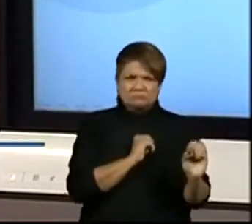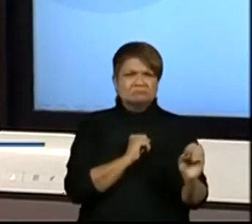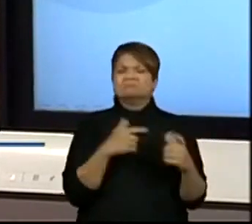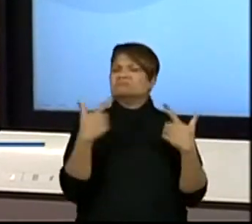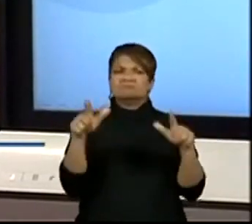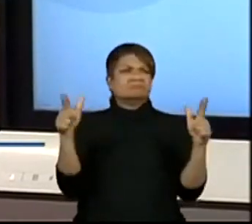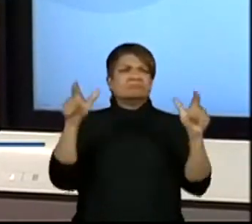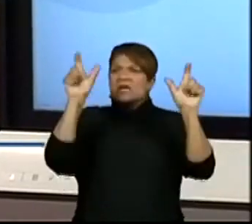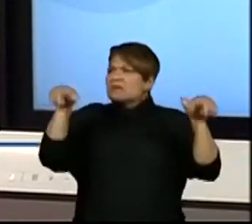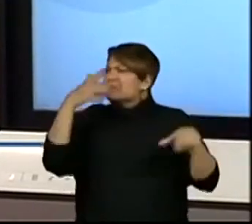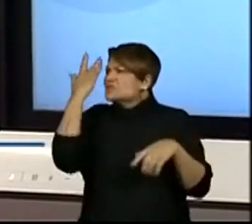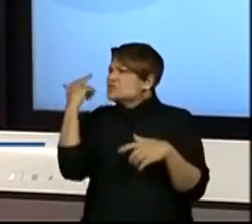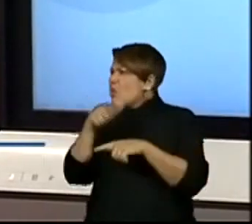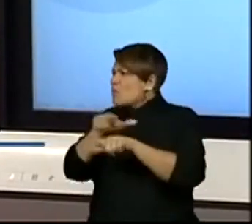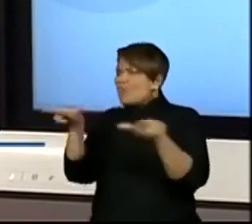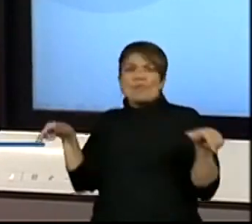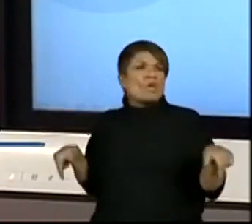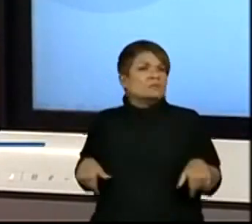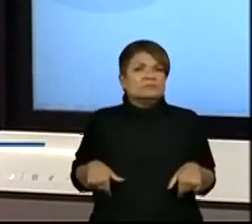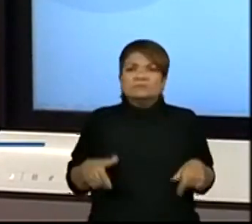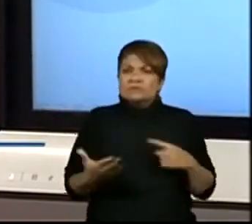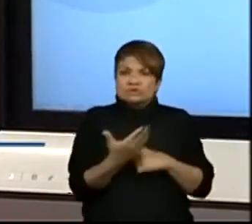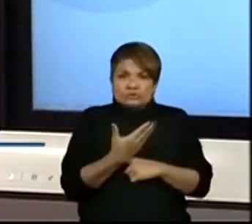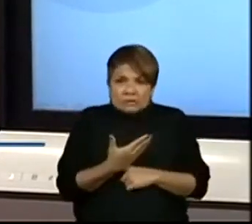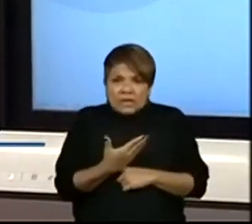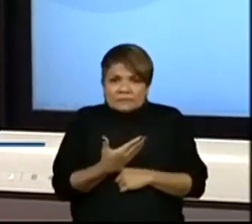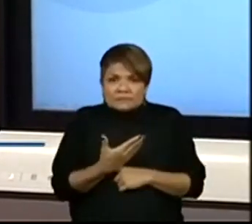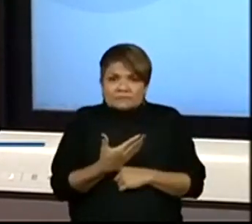sem uma pessoa por perto para nos ajudar,